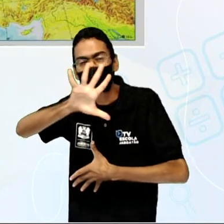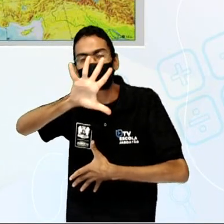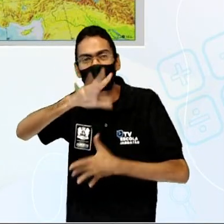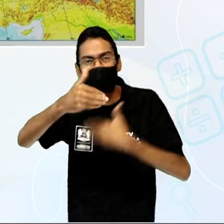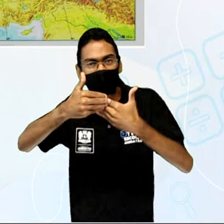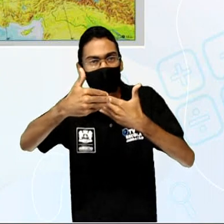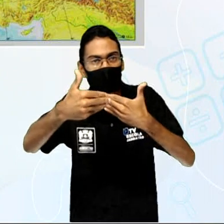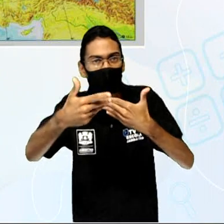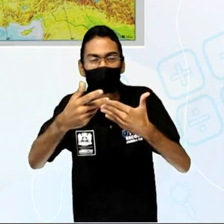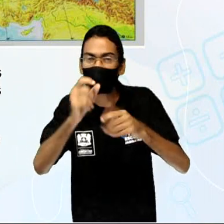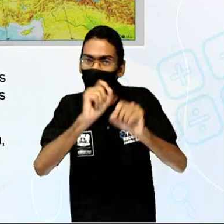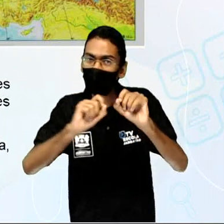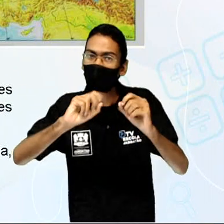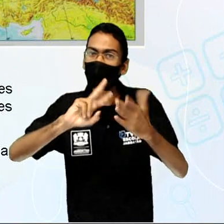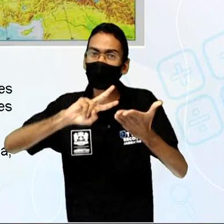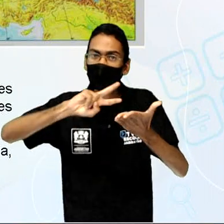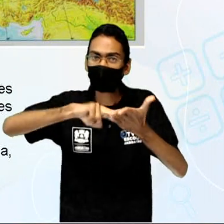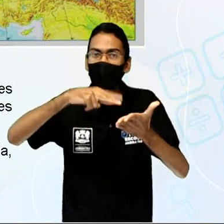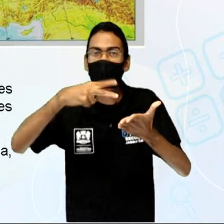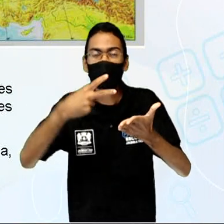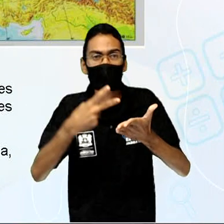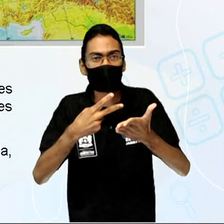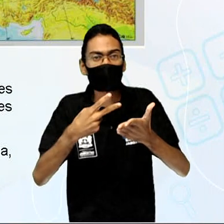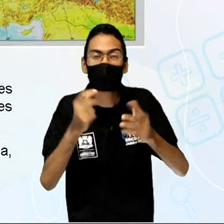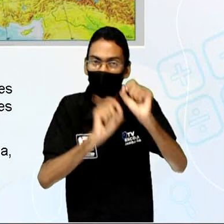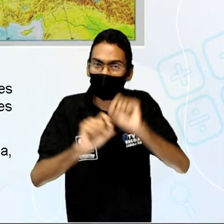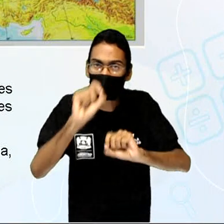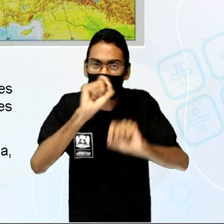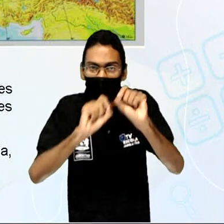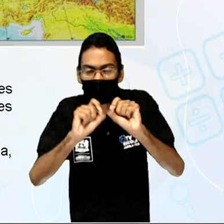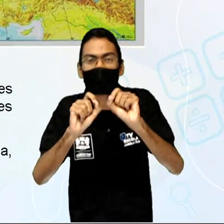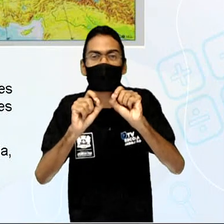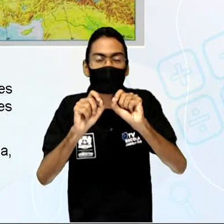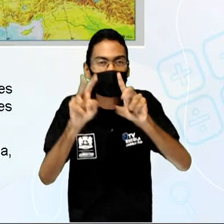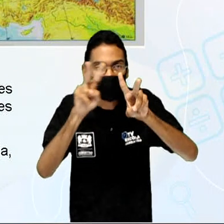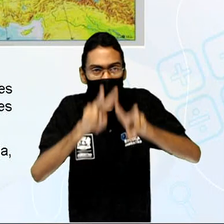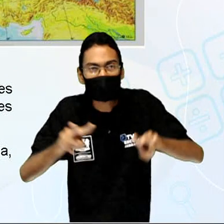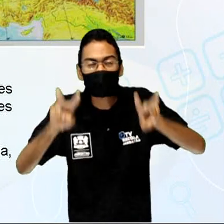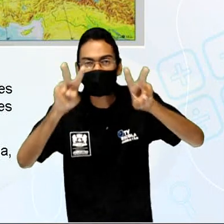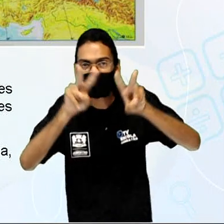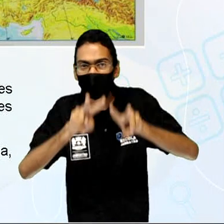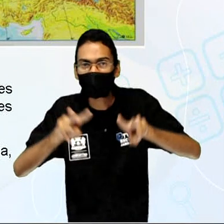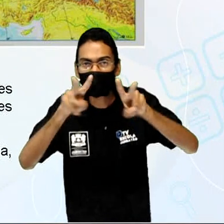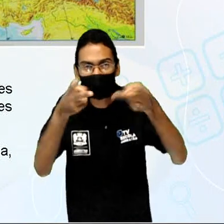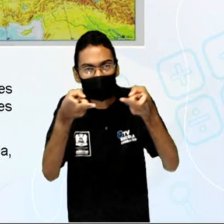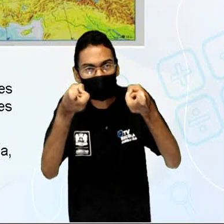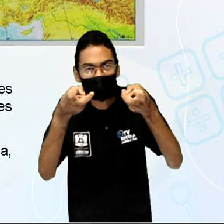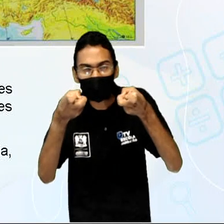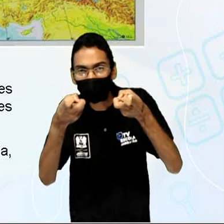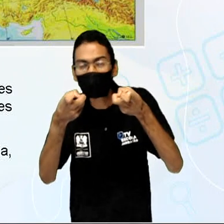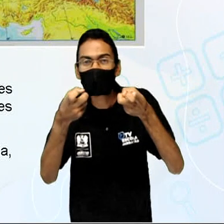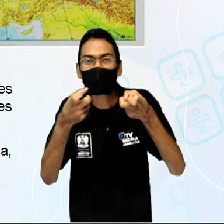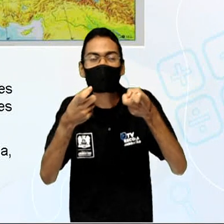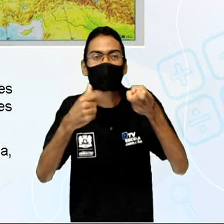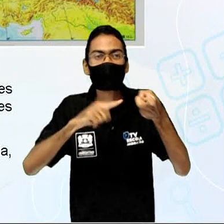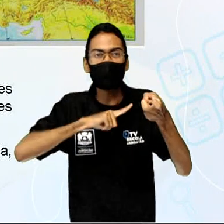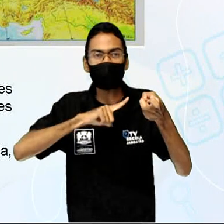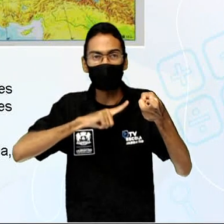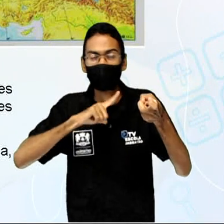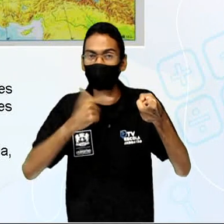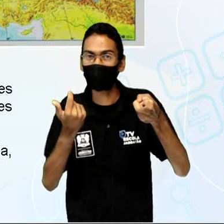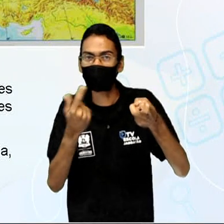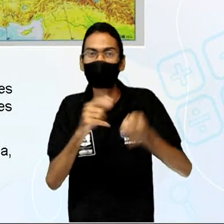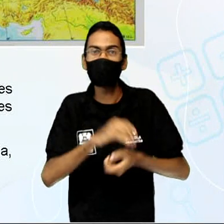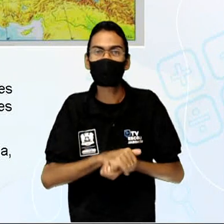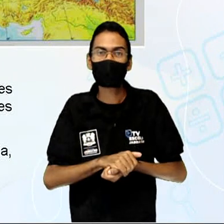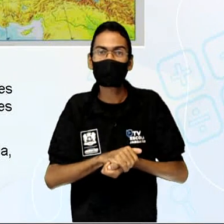a identificar o que a gente tem um pouco das chamadas ilhas que a